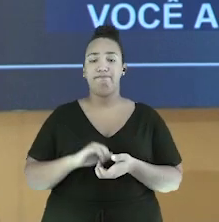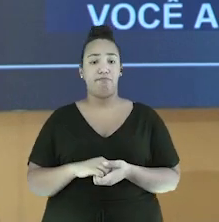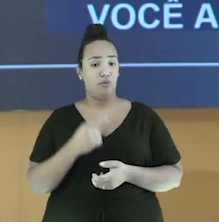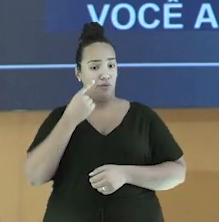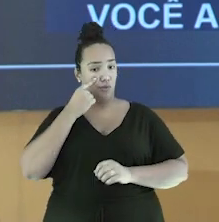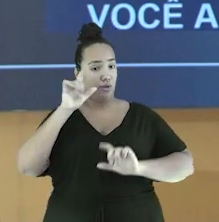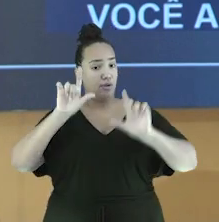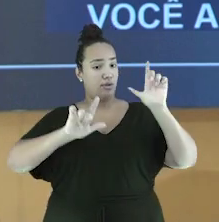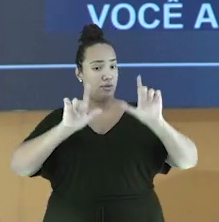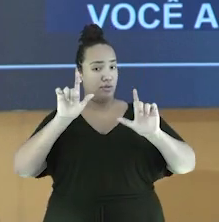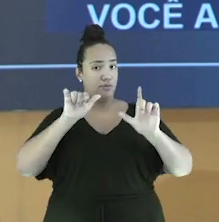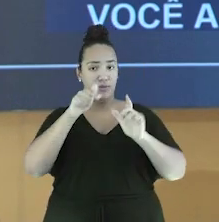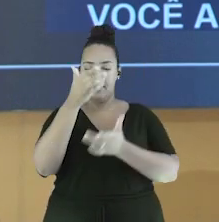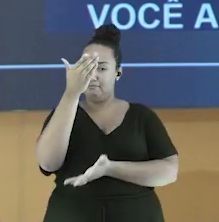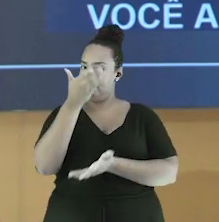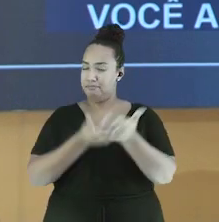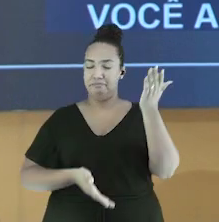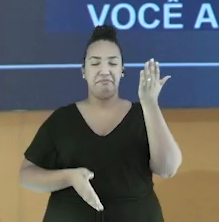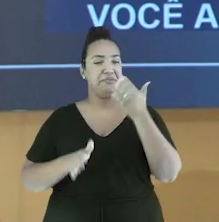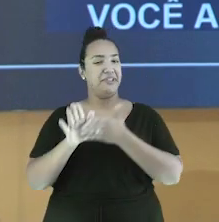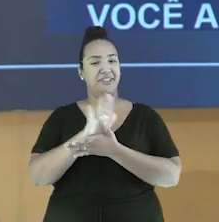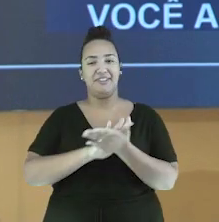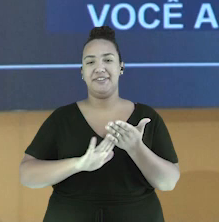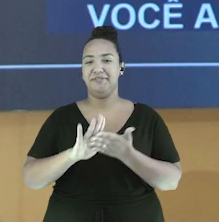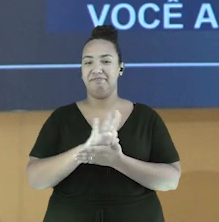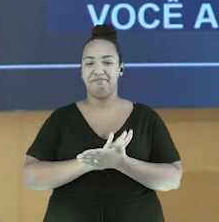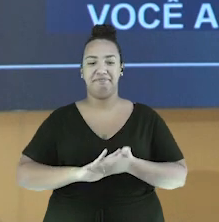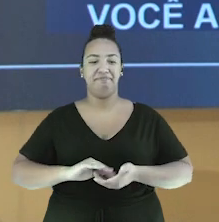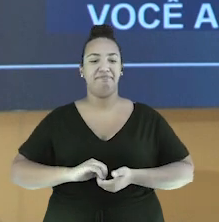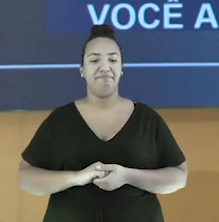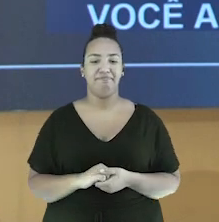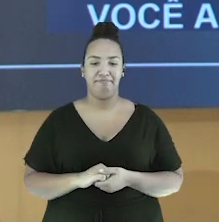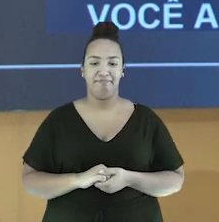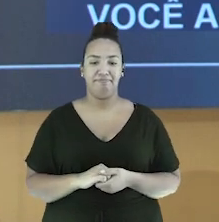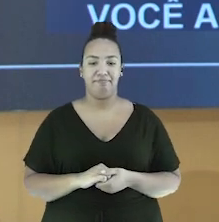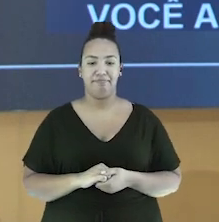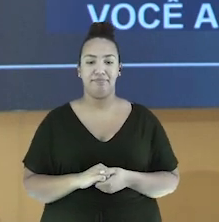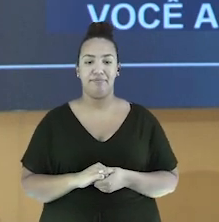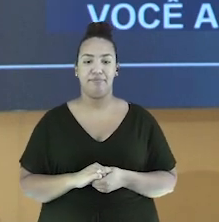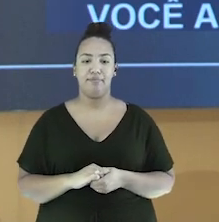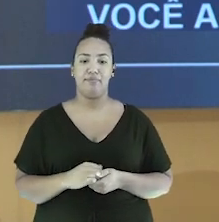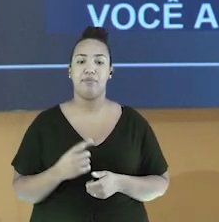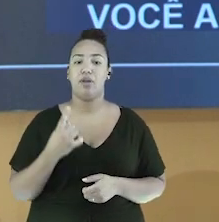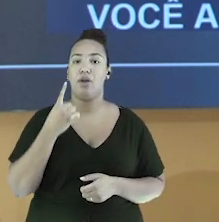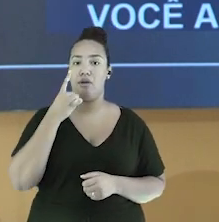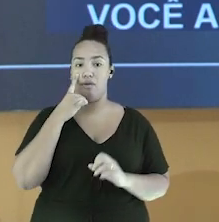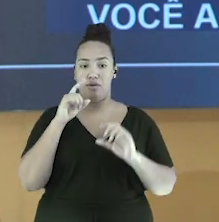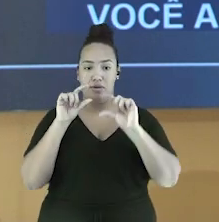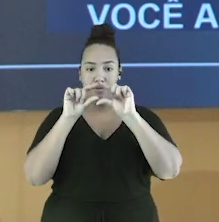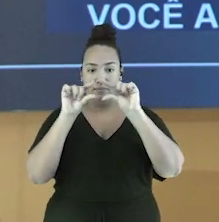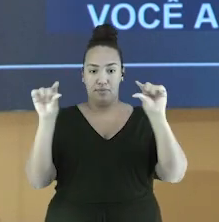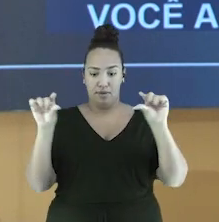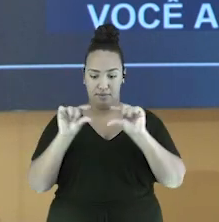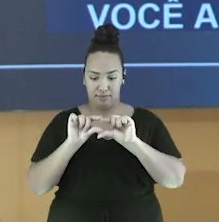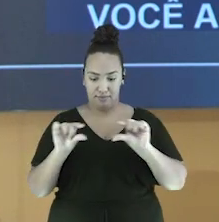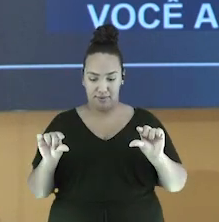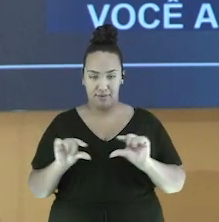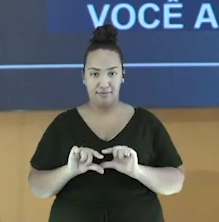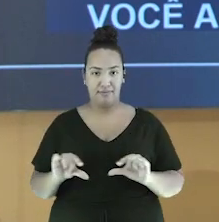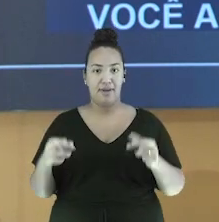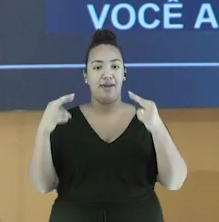Se liga nesse programa, você aqui não perde nada. Notem que as rimas estão nas mesmas linhas.